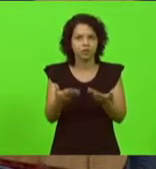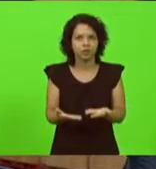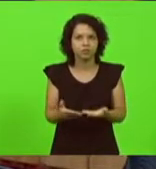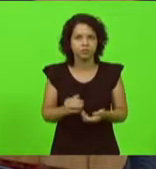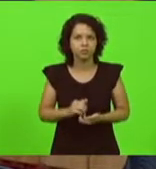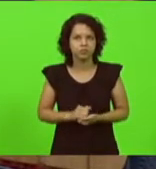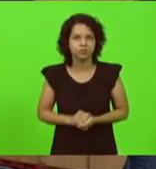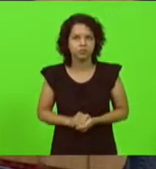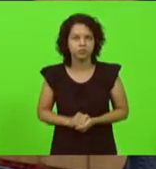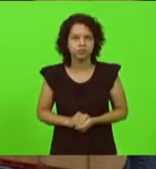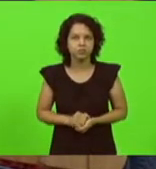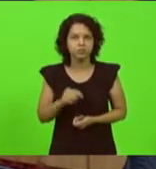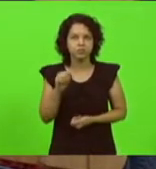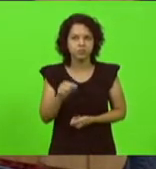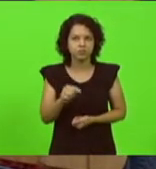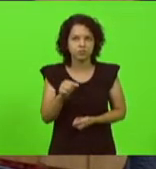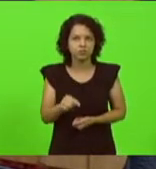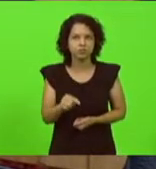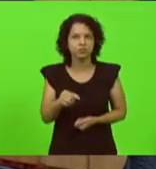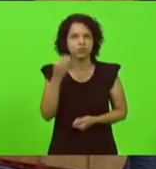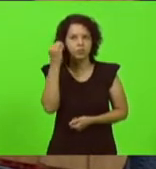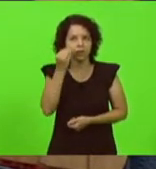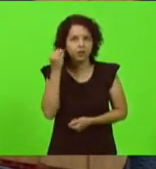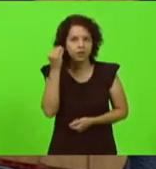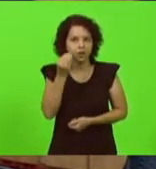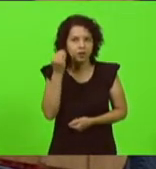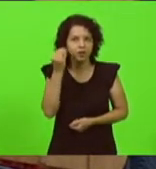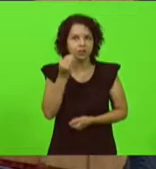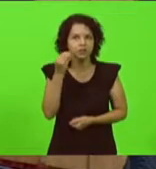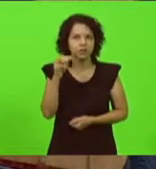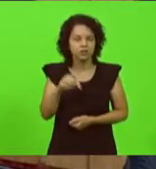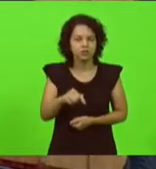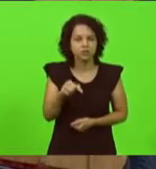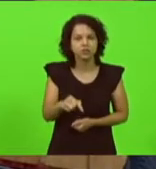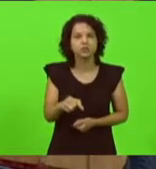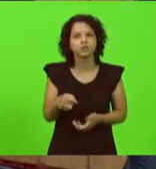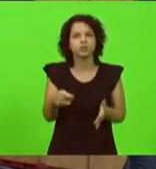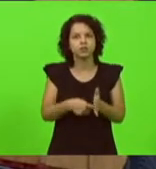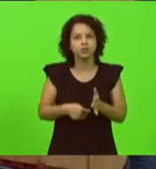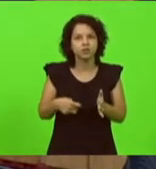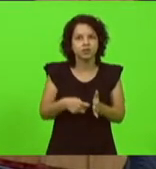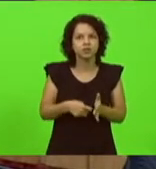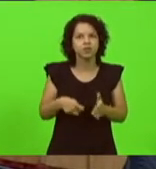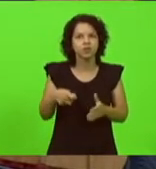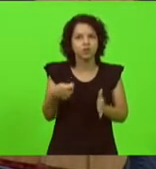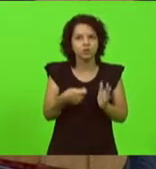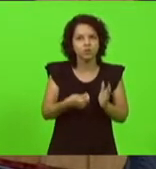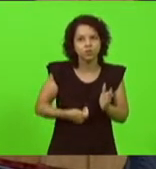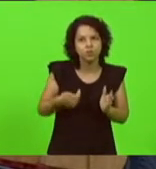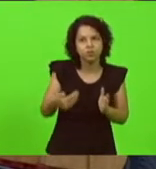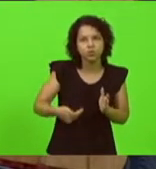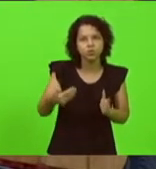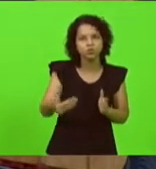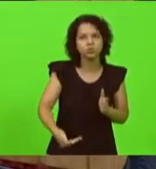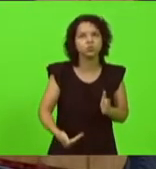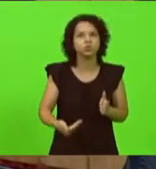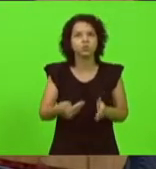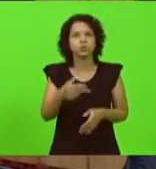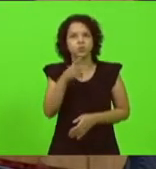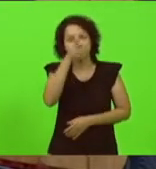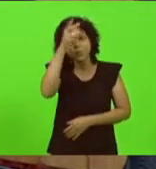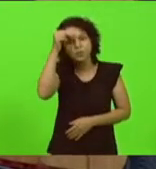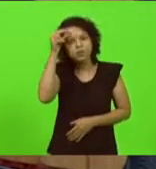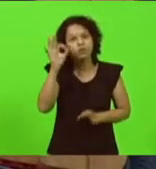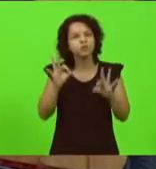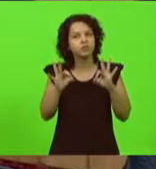O senhor vai trazer a sua experiência aqui dos seus mandatos, da sua luta, do seu dia a dia, dos mandatos como prefeito, certamente